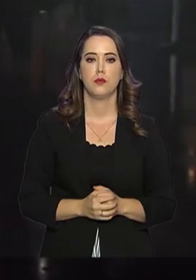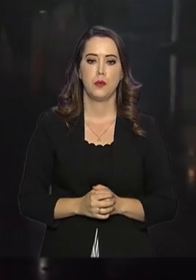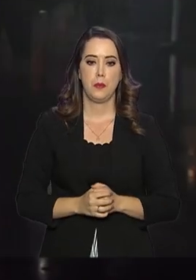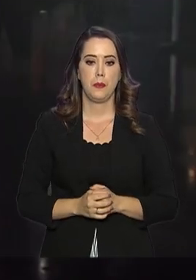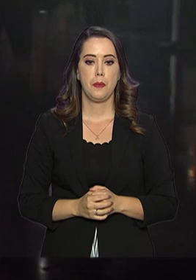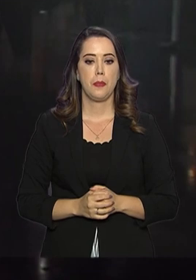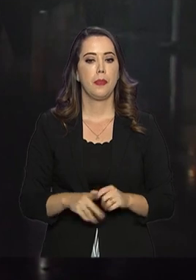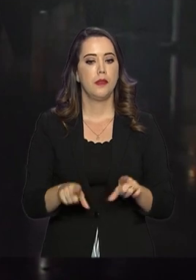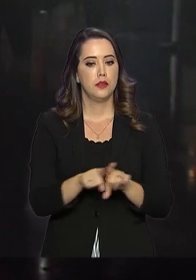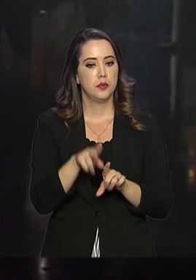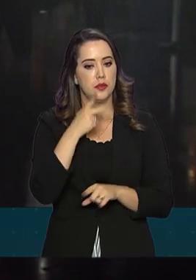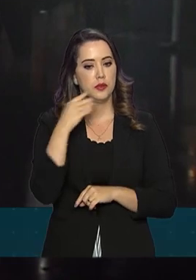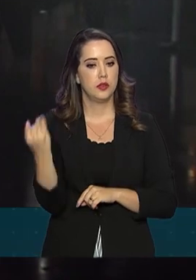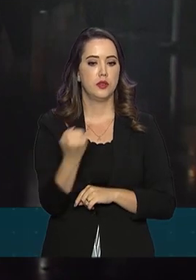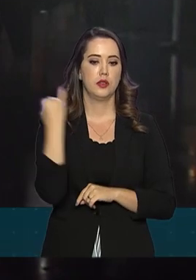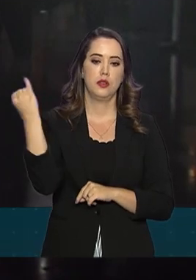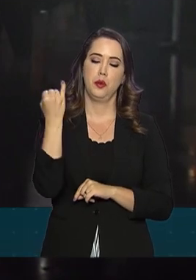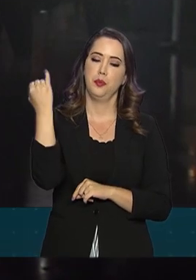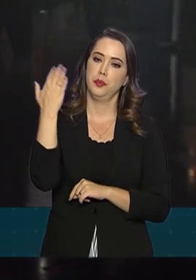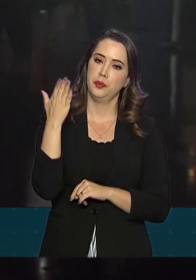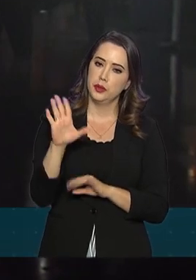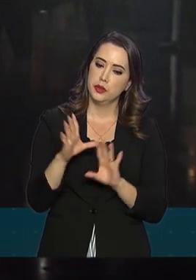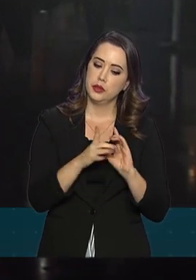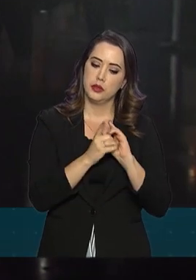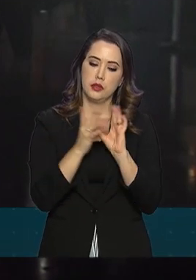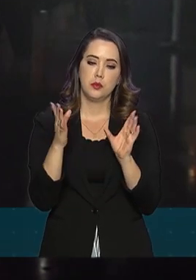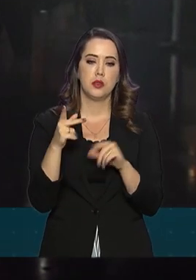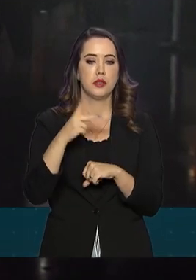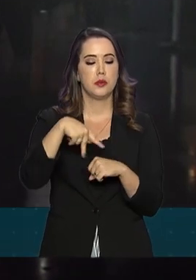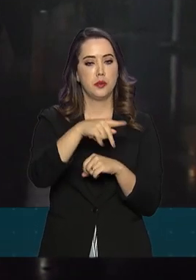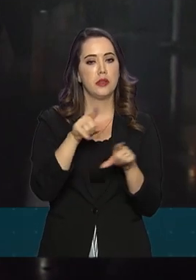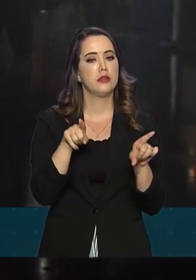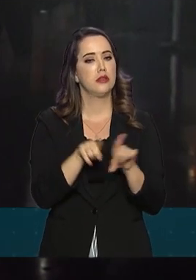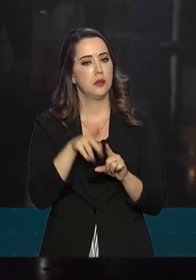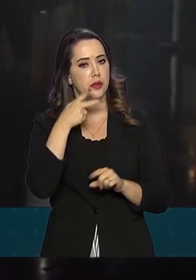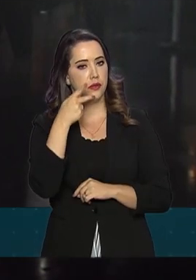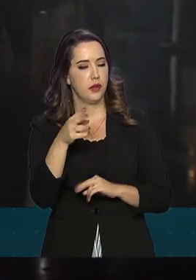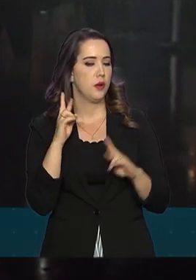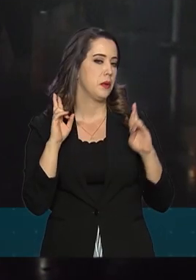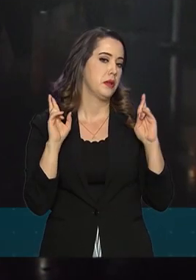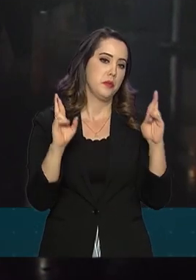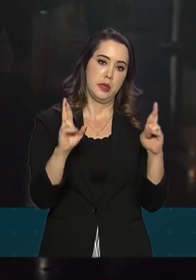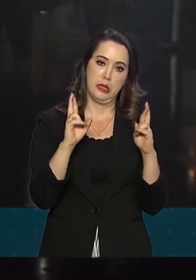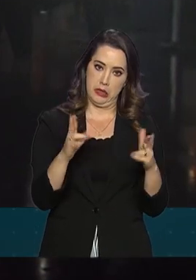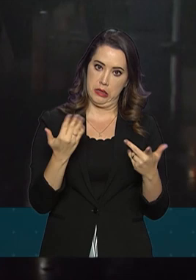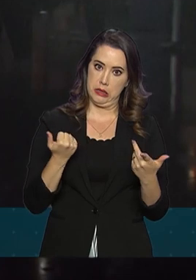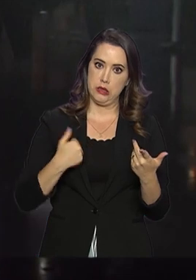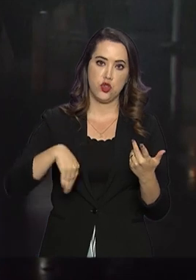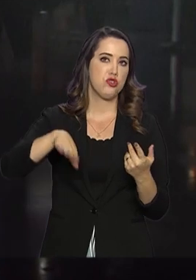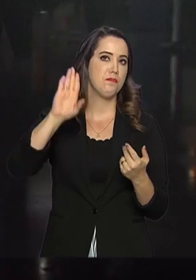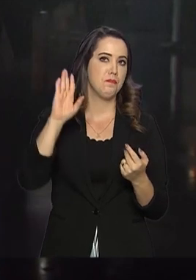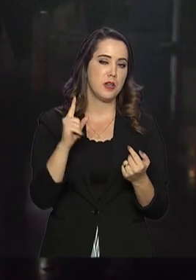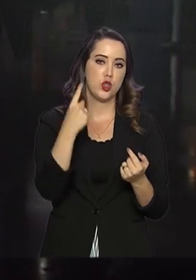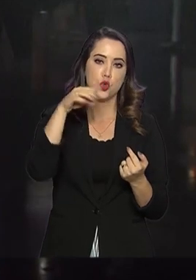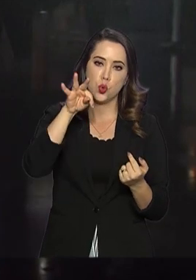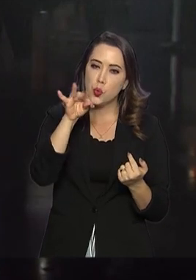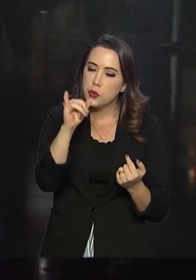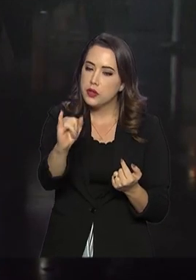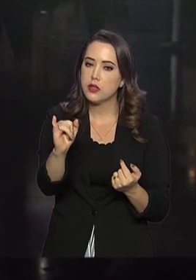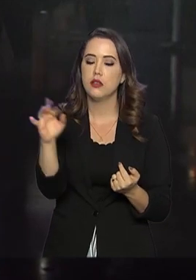Mourão ressaltou a importância do regime democrático para o país e falou ainda sobre a expectativa de atrair R 1,5 trilhão